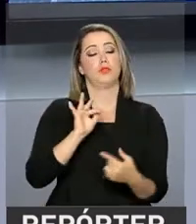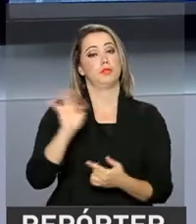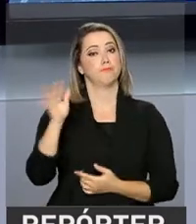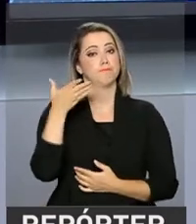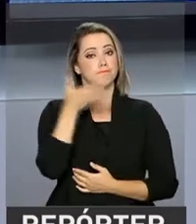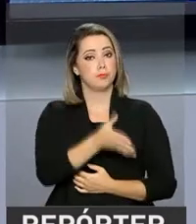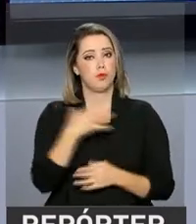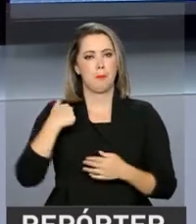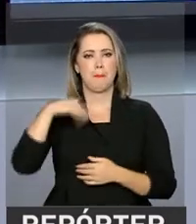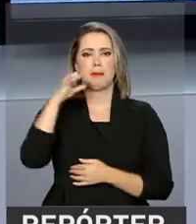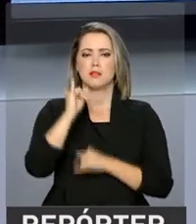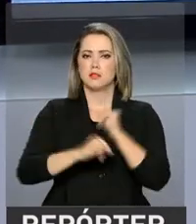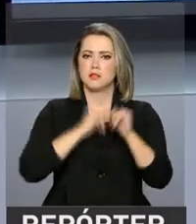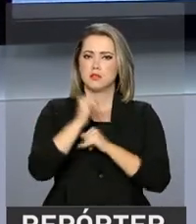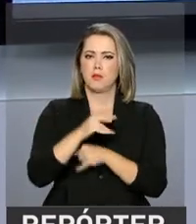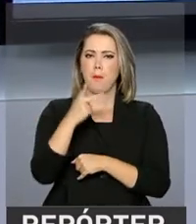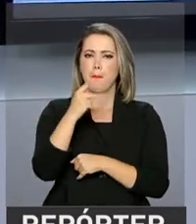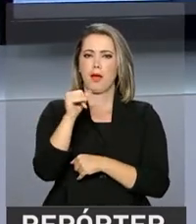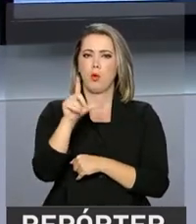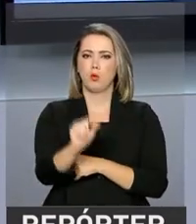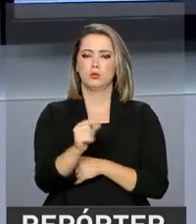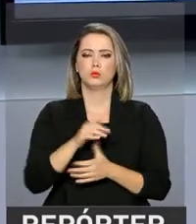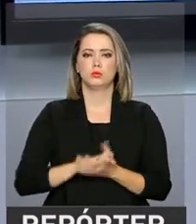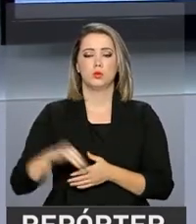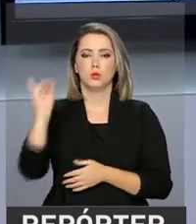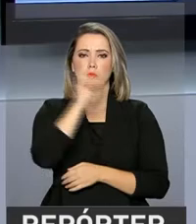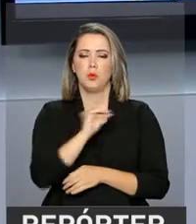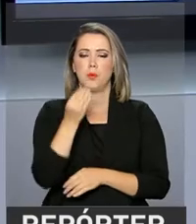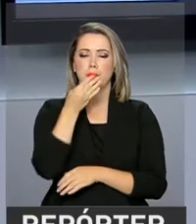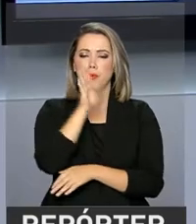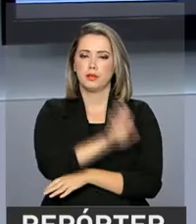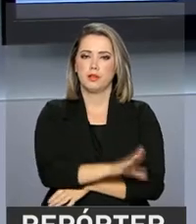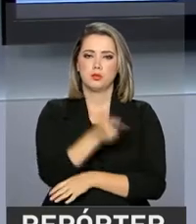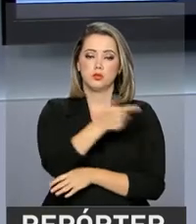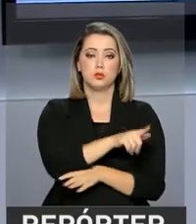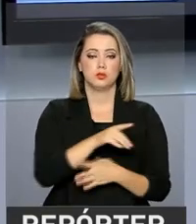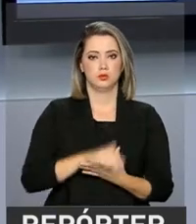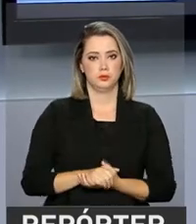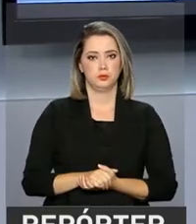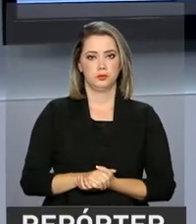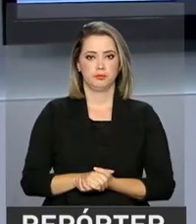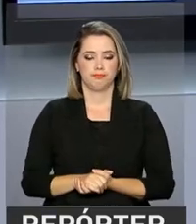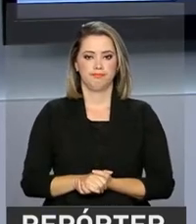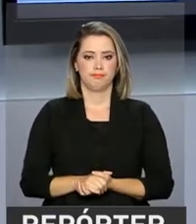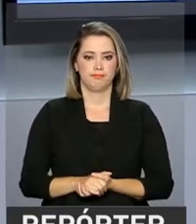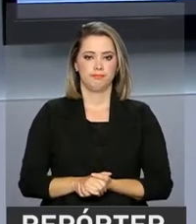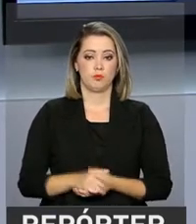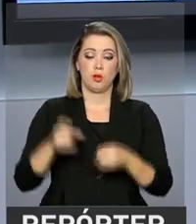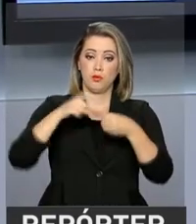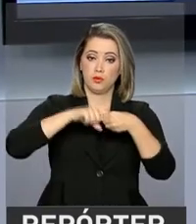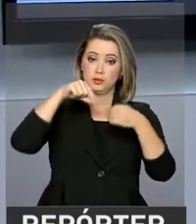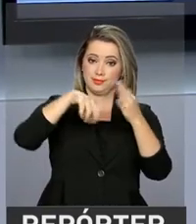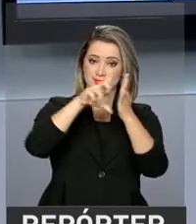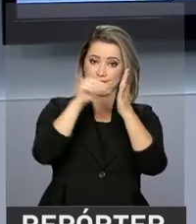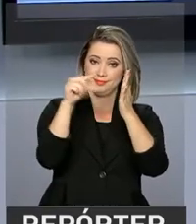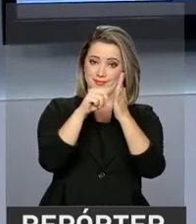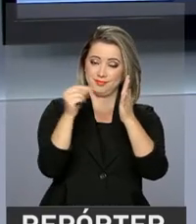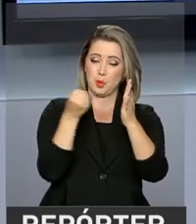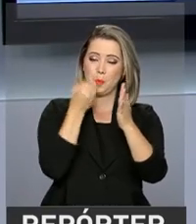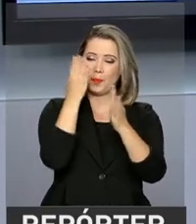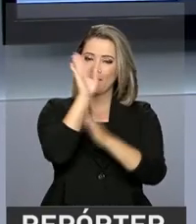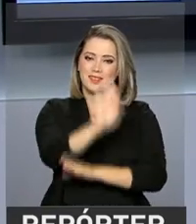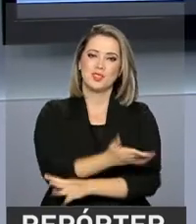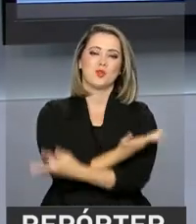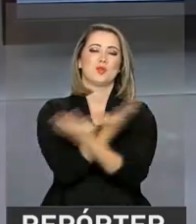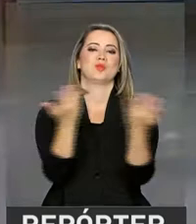informações nós teremos com o repórter Paulo La Sálvia. Olá, Paulo. Boa tarde mais uma vez. Voltamos aqui do Palácio do Planalto. Boa tarde,